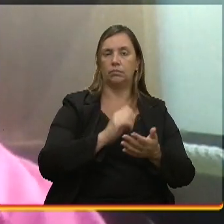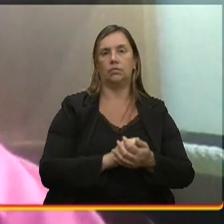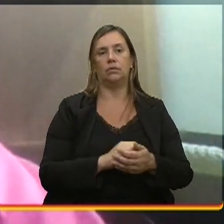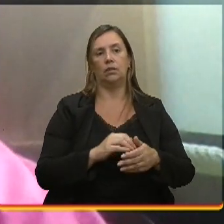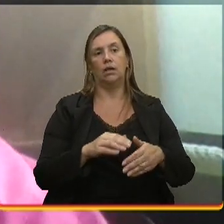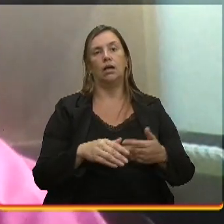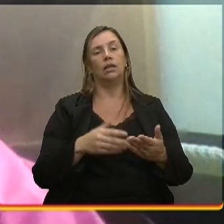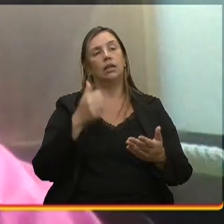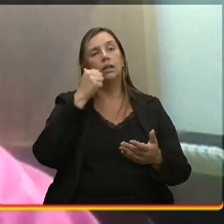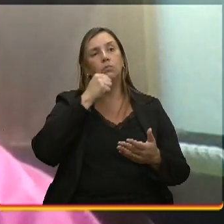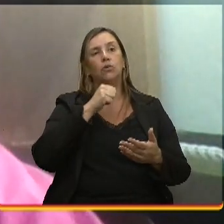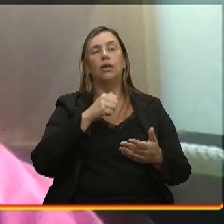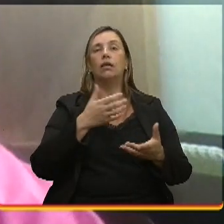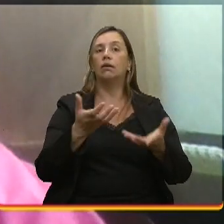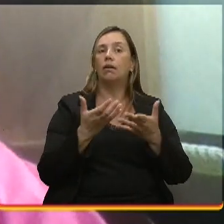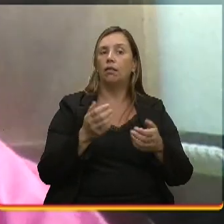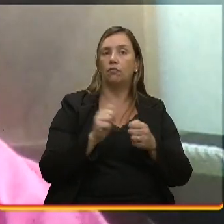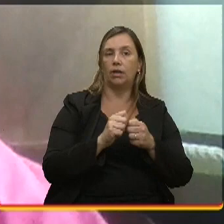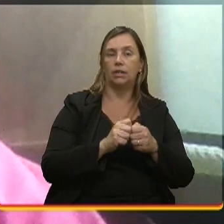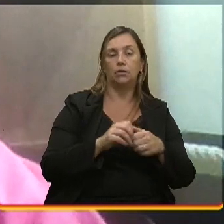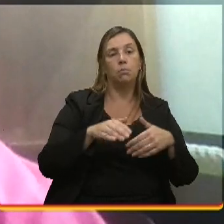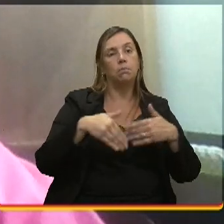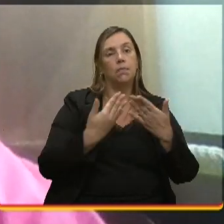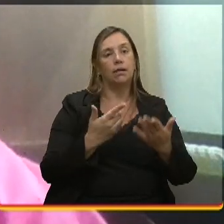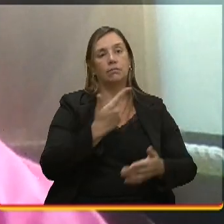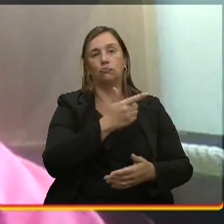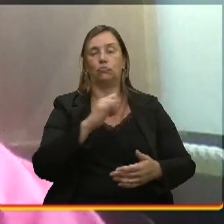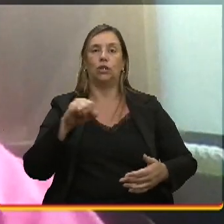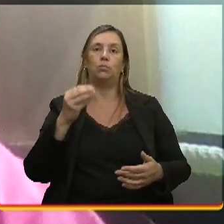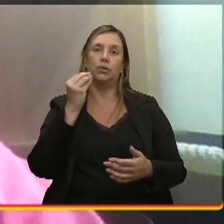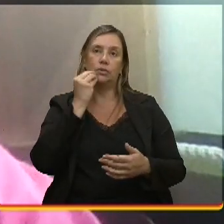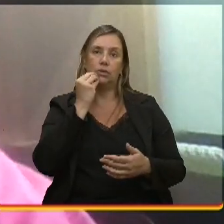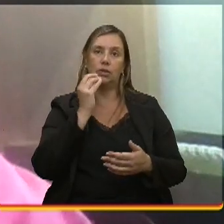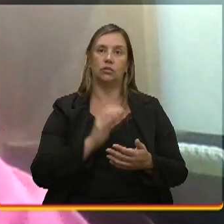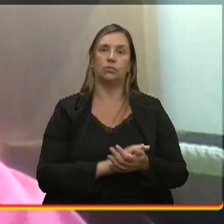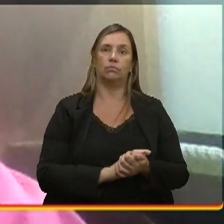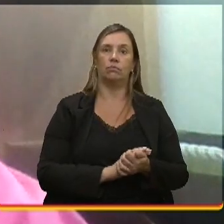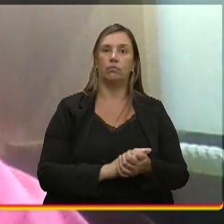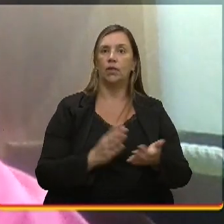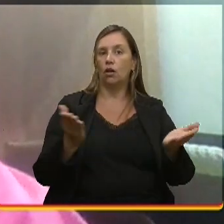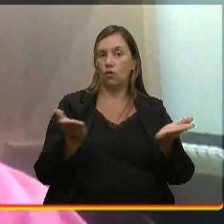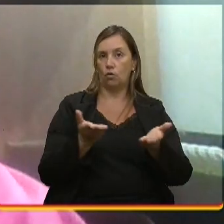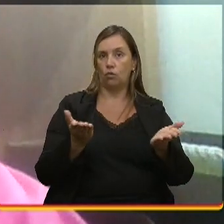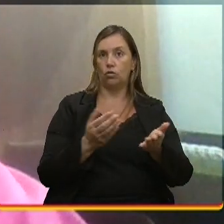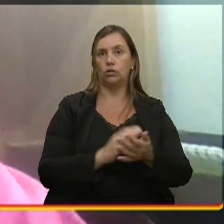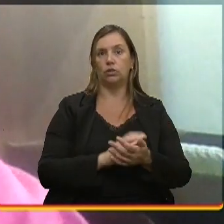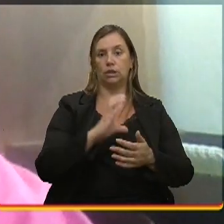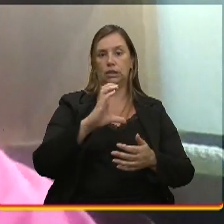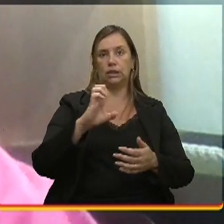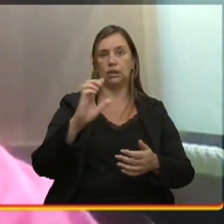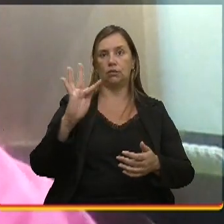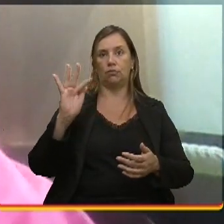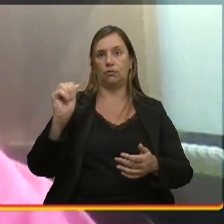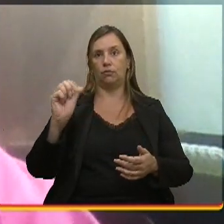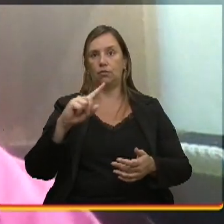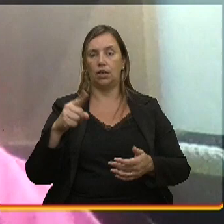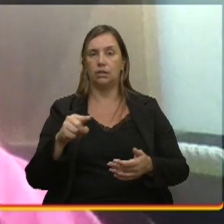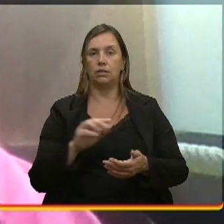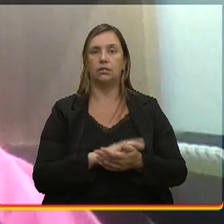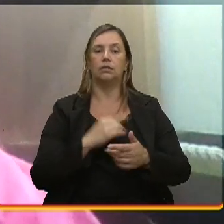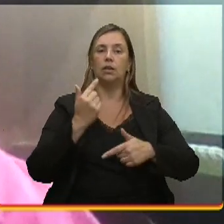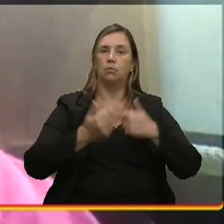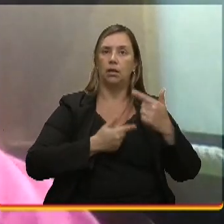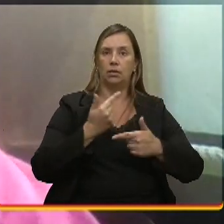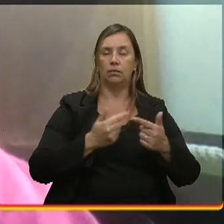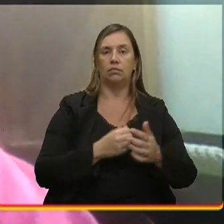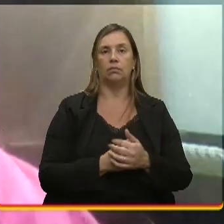oportunidade, então, nós temos que, a gente fez com o Estudo de Saraçá, hoje, elas estão lá no Cefaz, trabalhando, e o mais legal